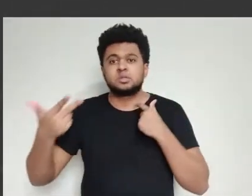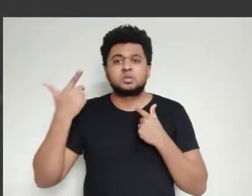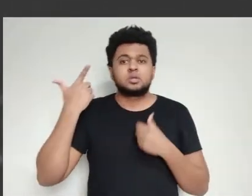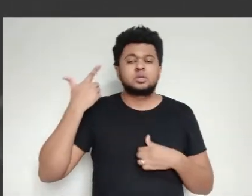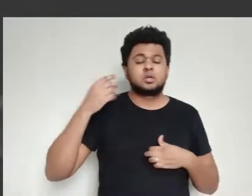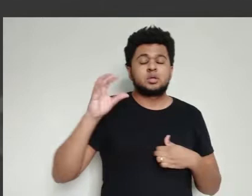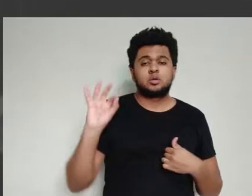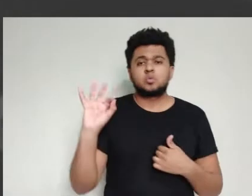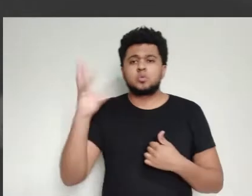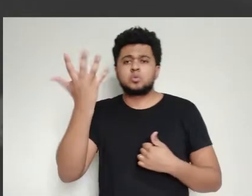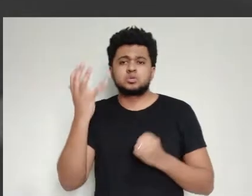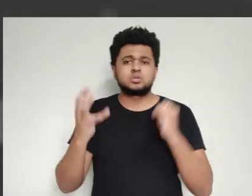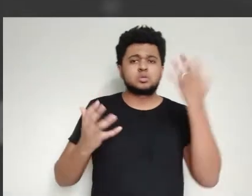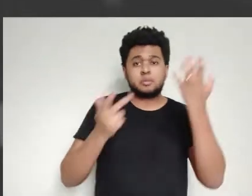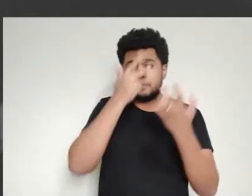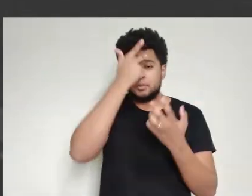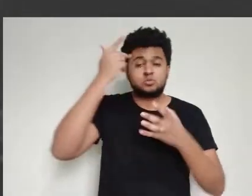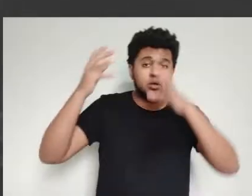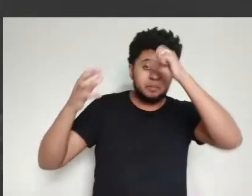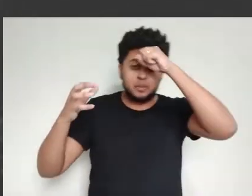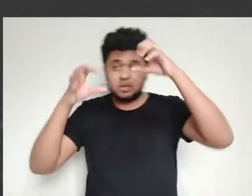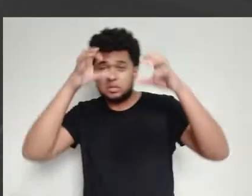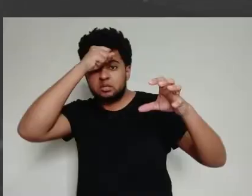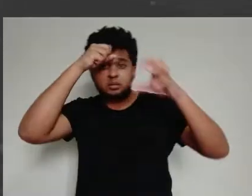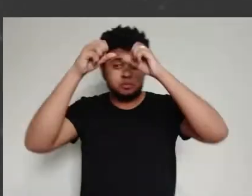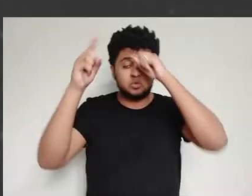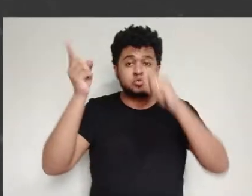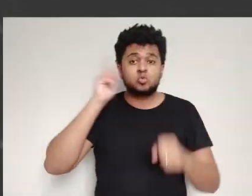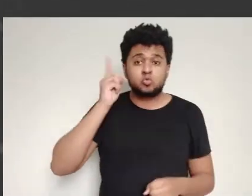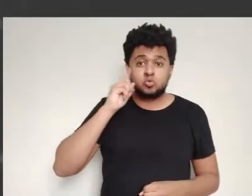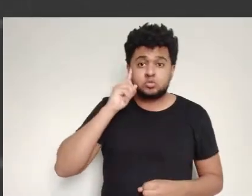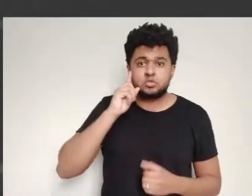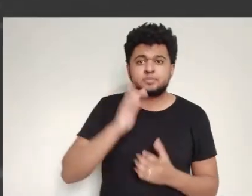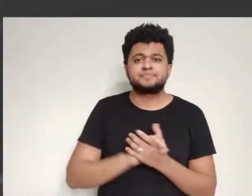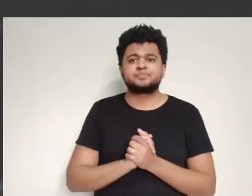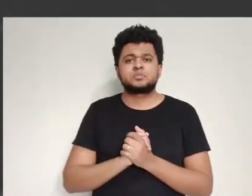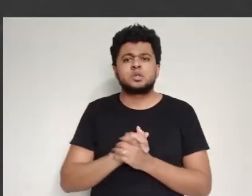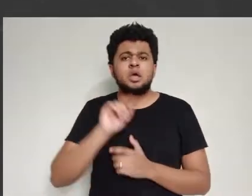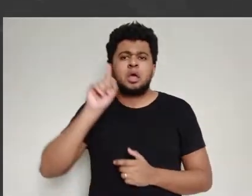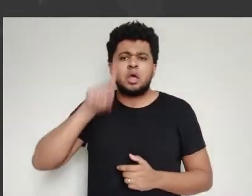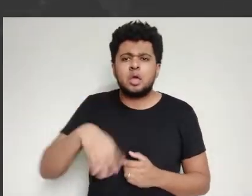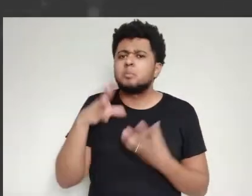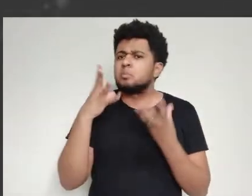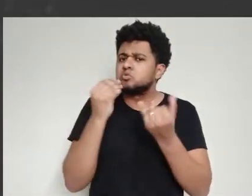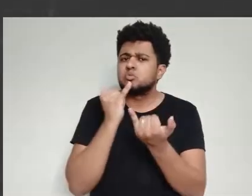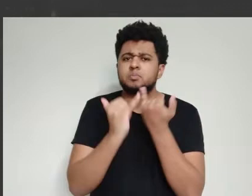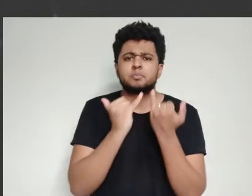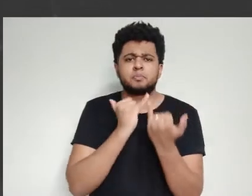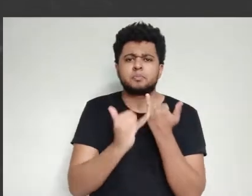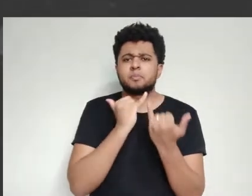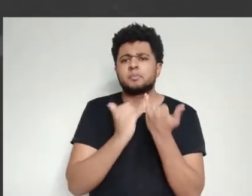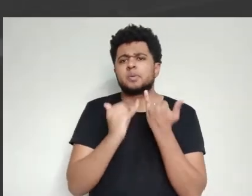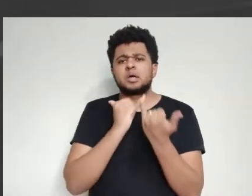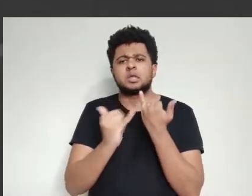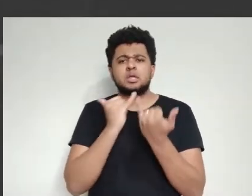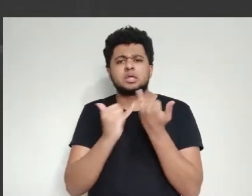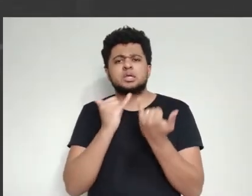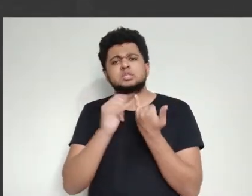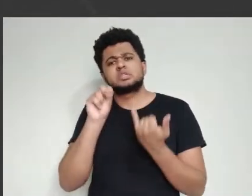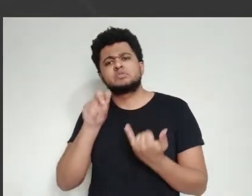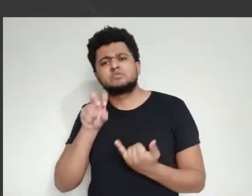tempo. No caso da Covid, o SARS-CoV-2, as coisas estão acontecendo e as pessoas estão